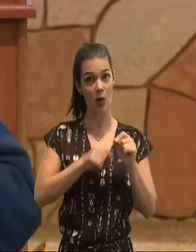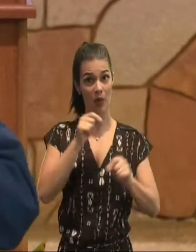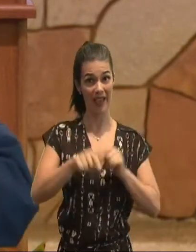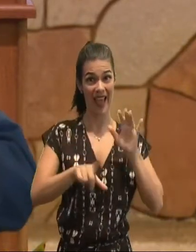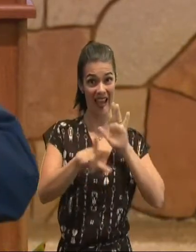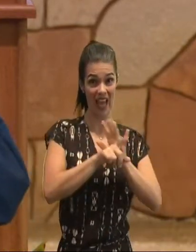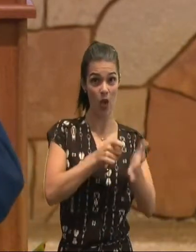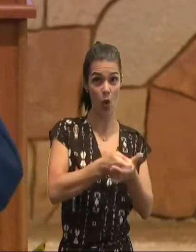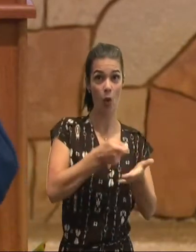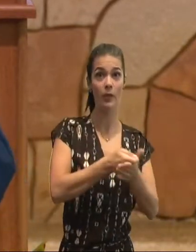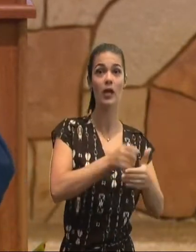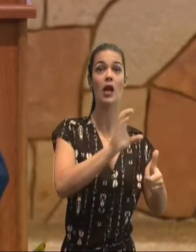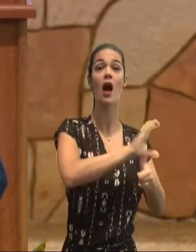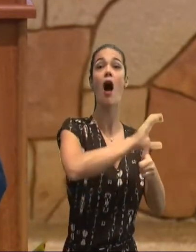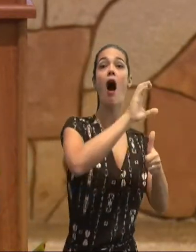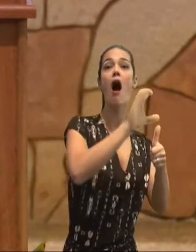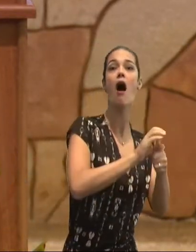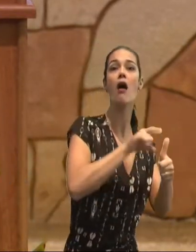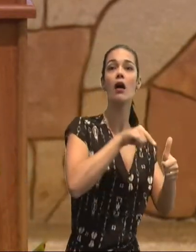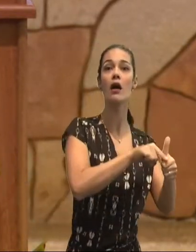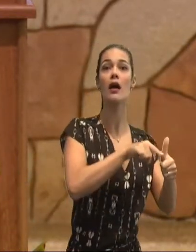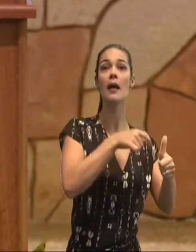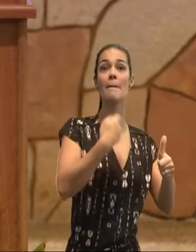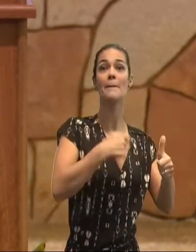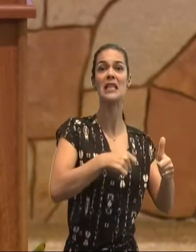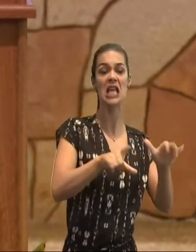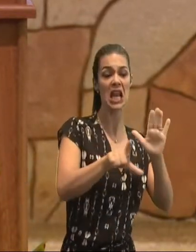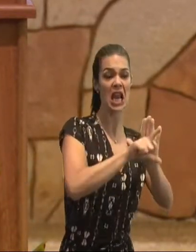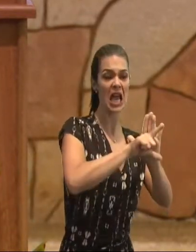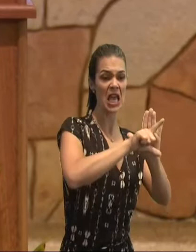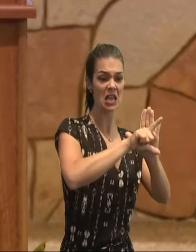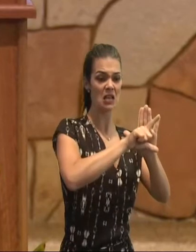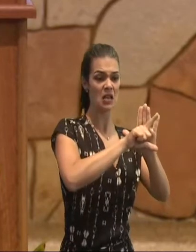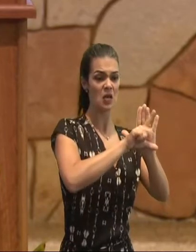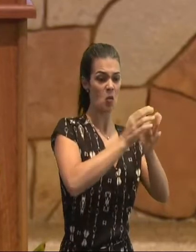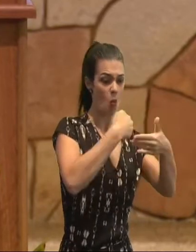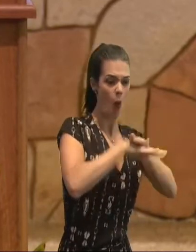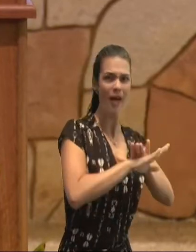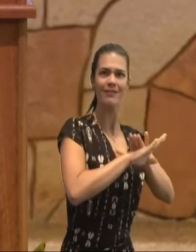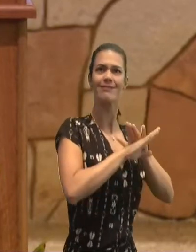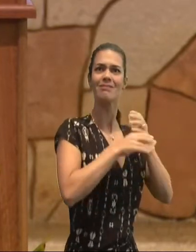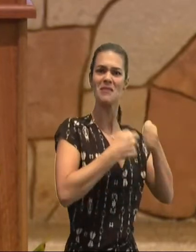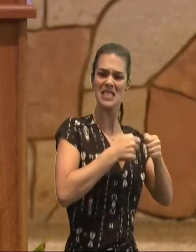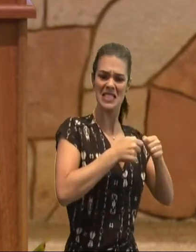que está, obrigado, a guardar, toda a lei, essa, era a força, da lei,